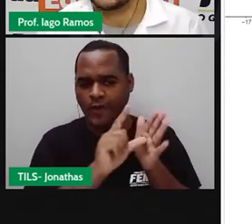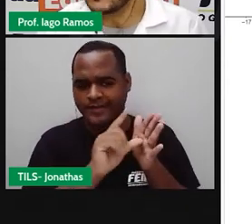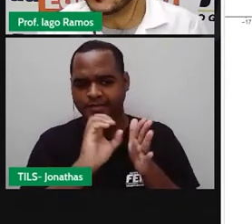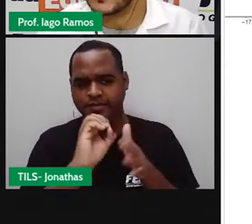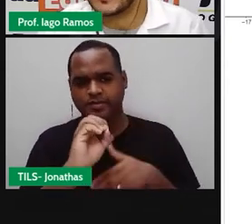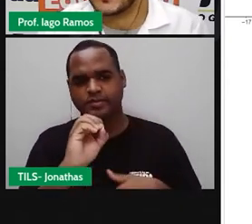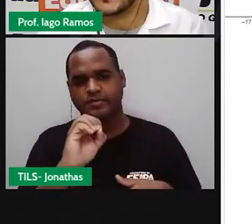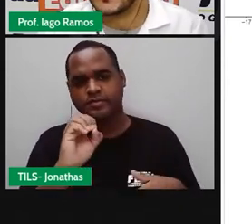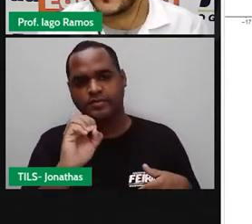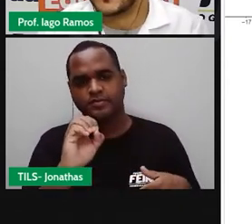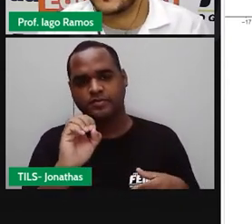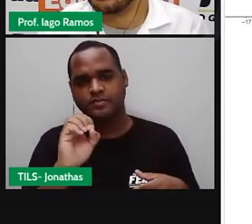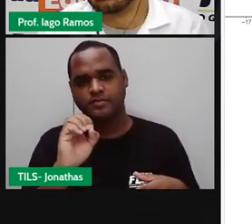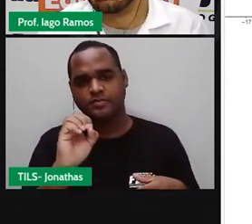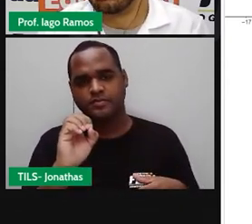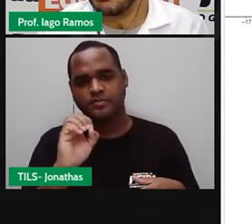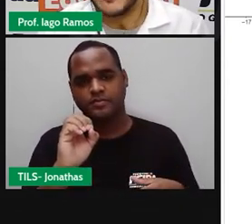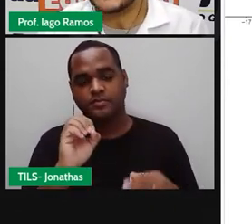do zero,